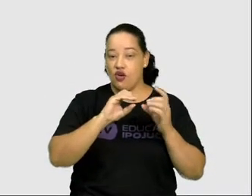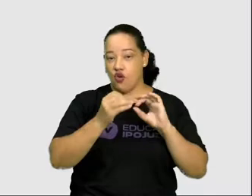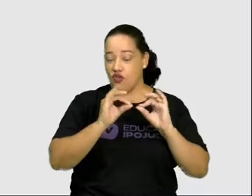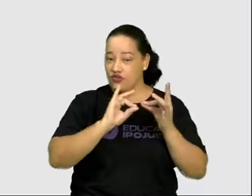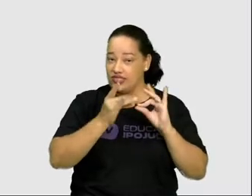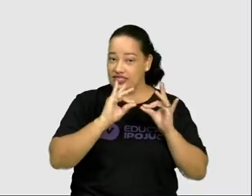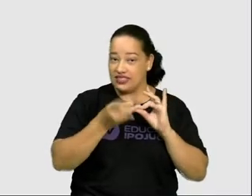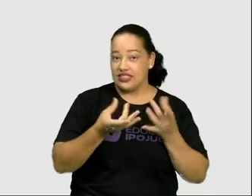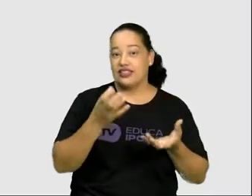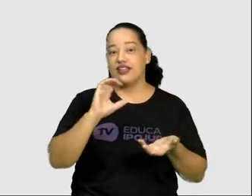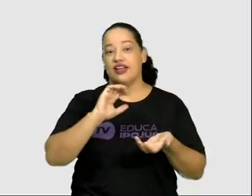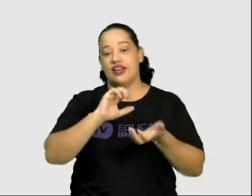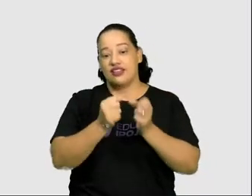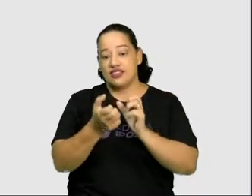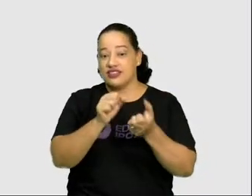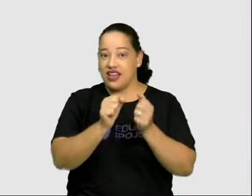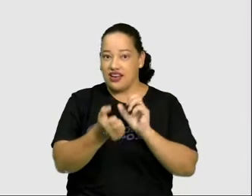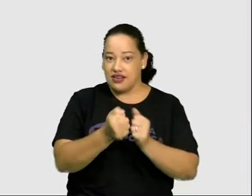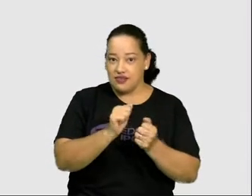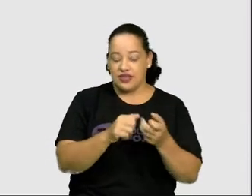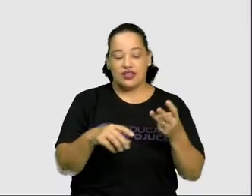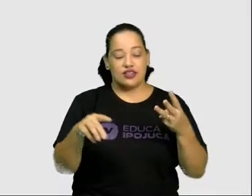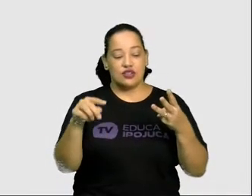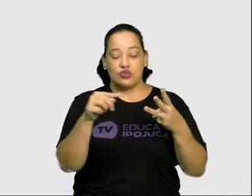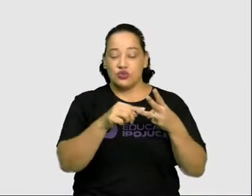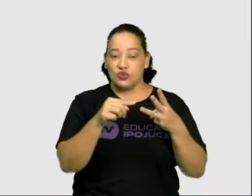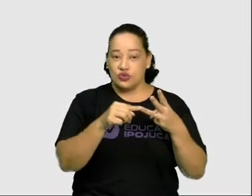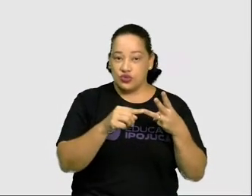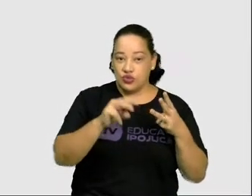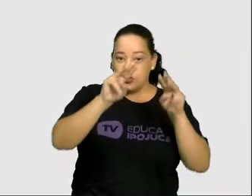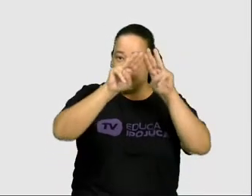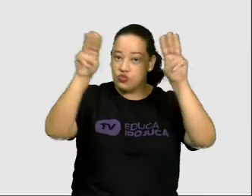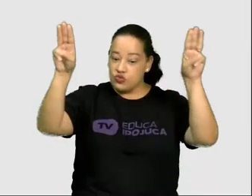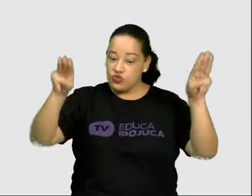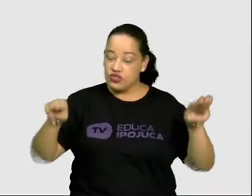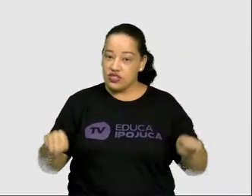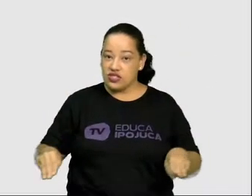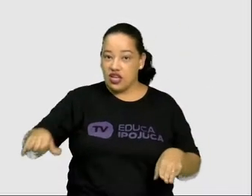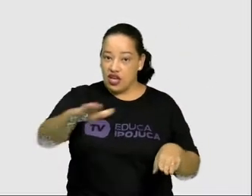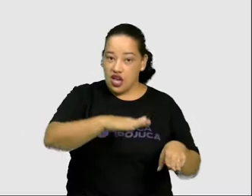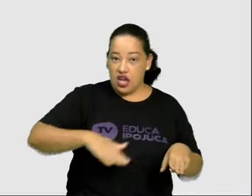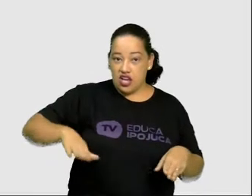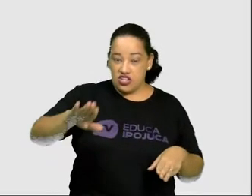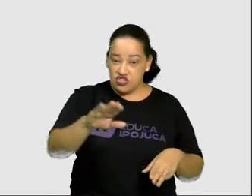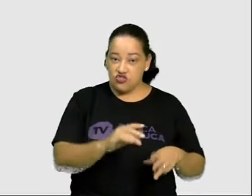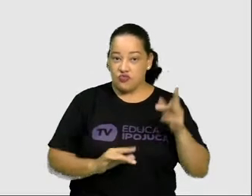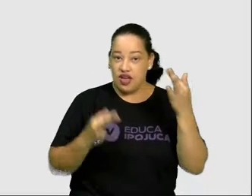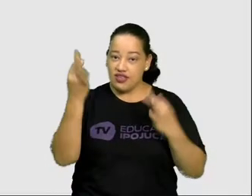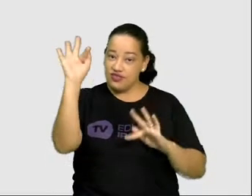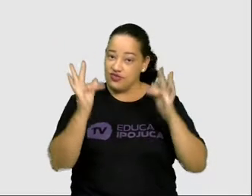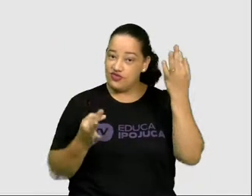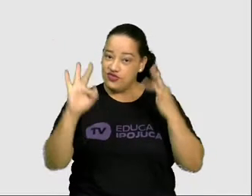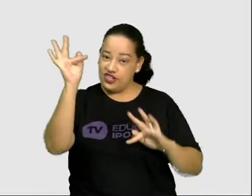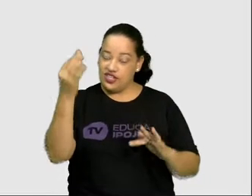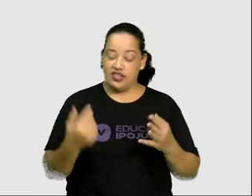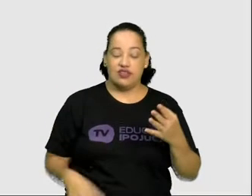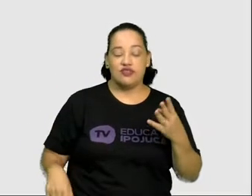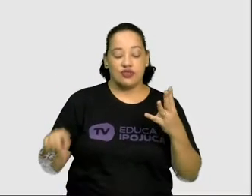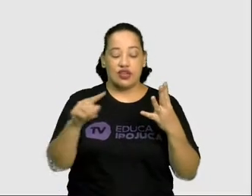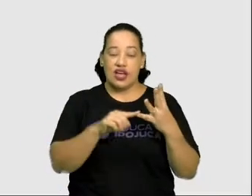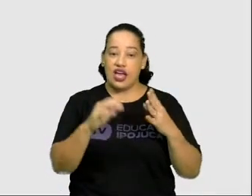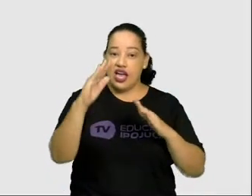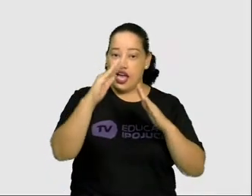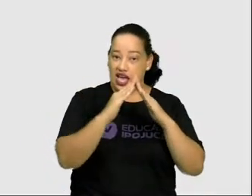Brenan, Museu do Espaço do Frevo, Casa dos Bonecos Gigantes de